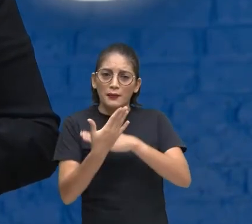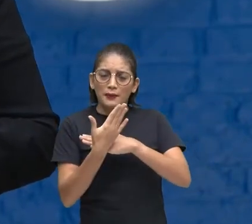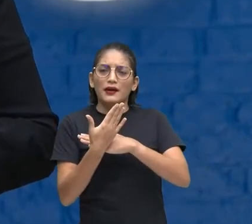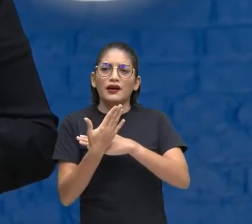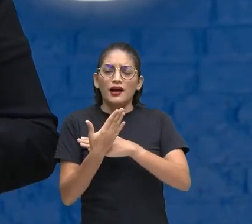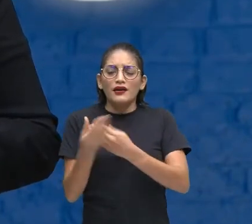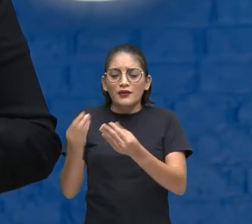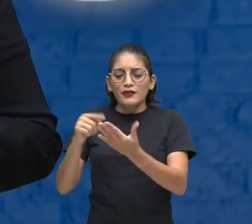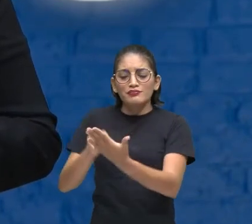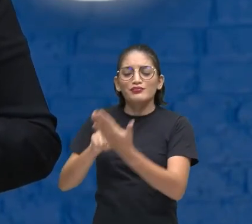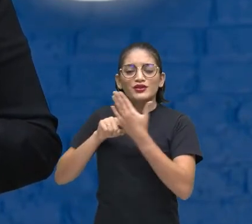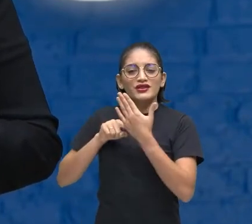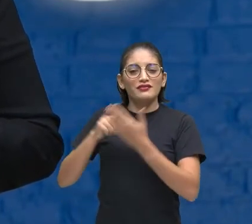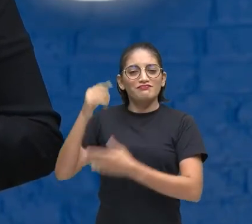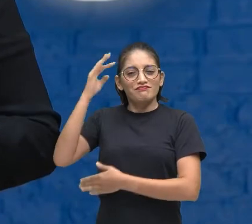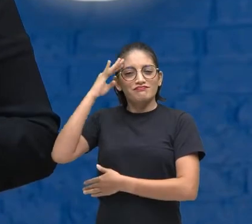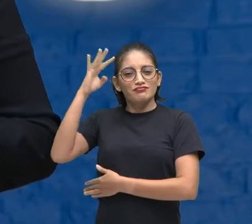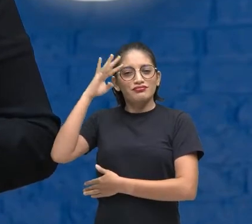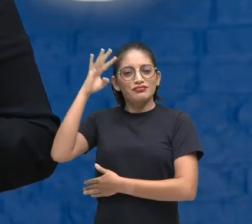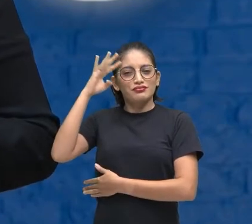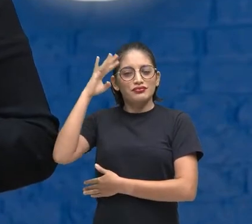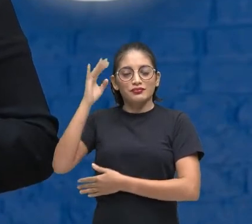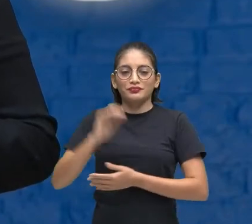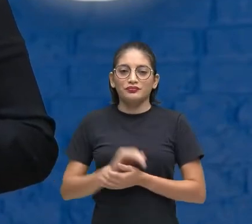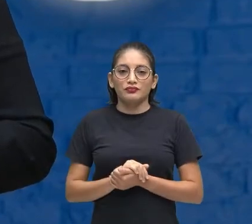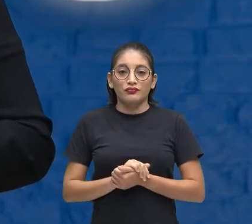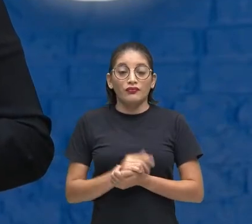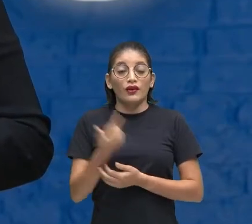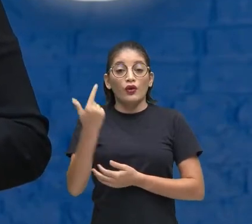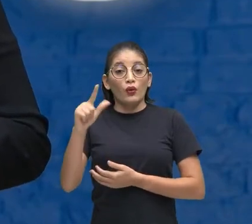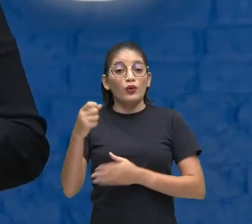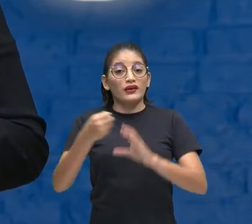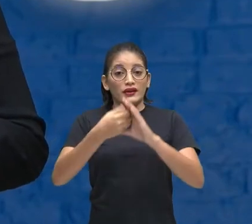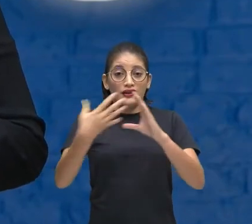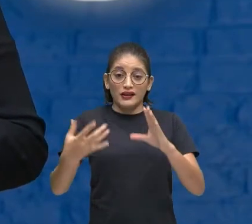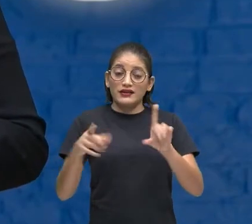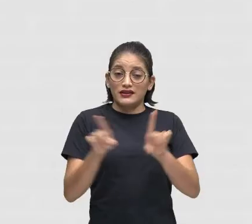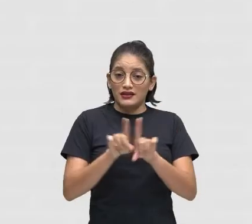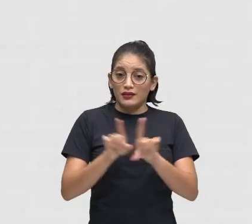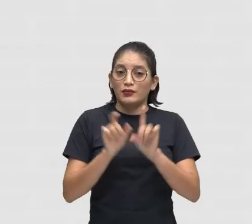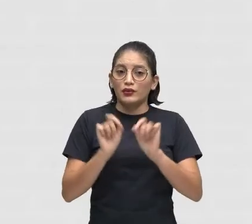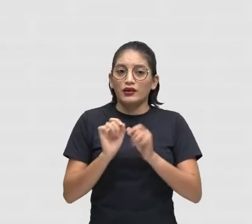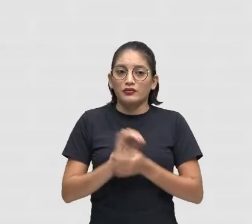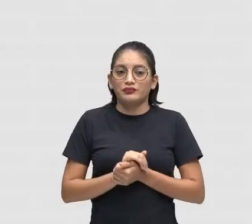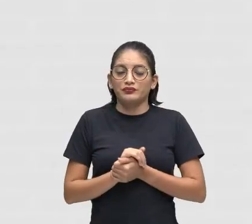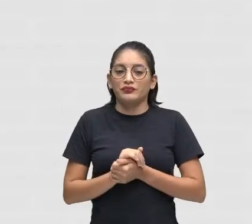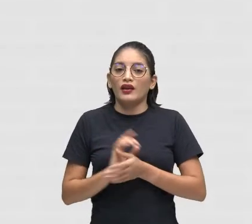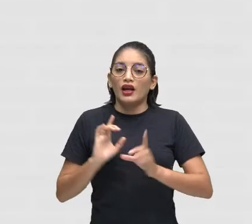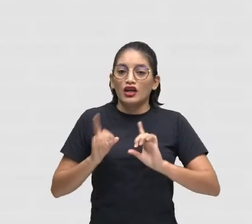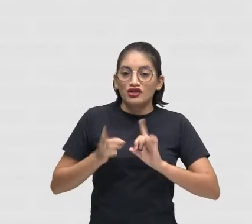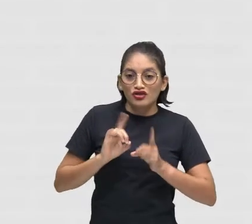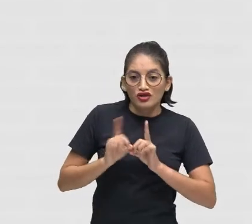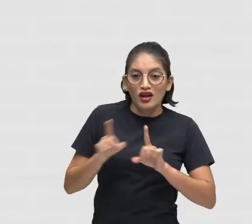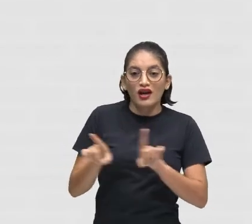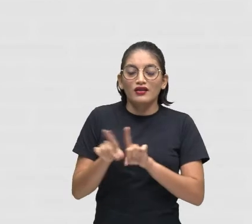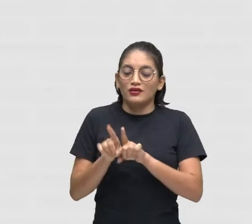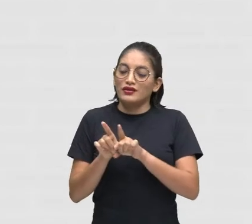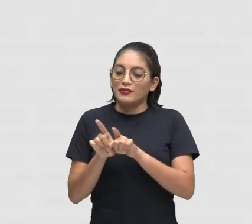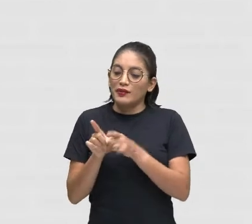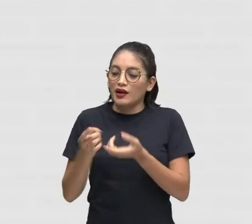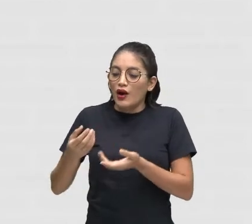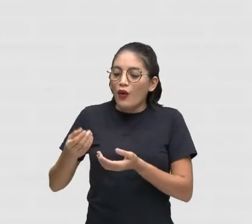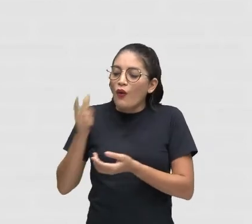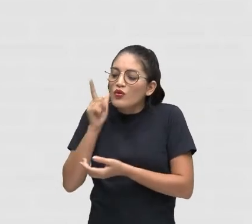reflexão Para a gente Outro aspecto Também É a questão Do diálogo E da convivência